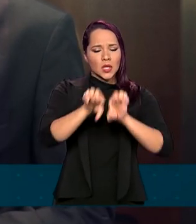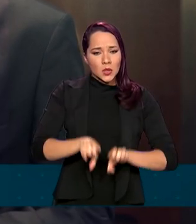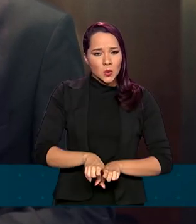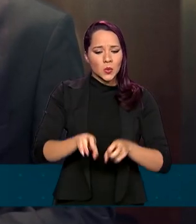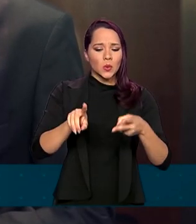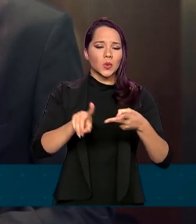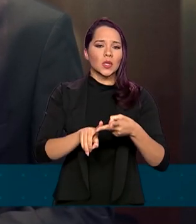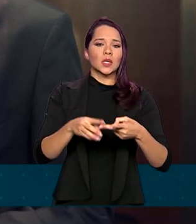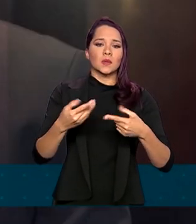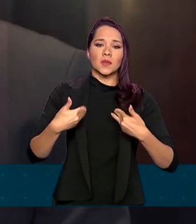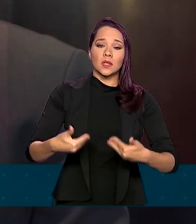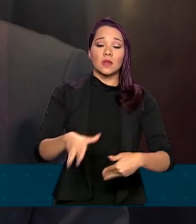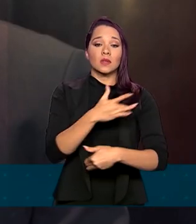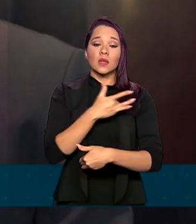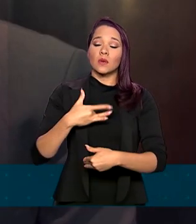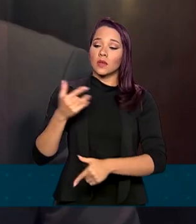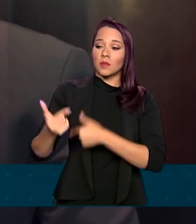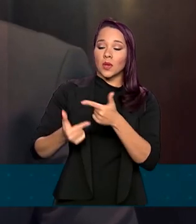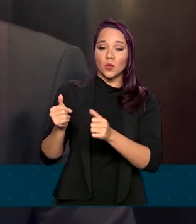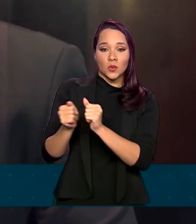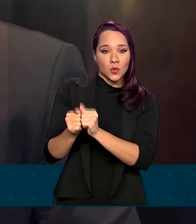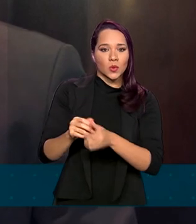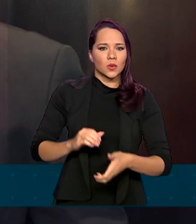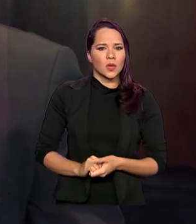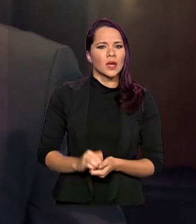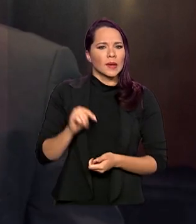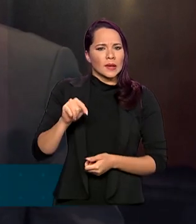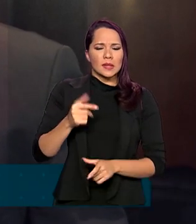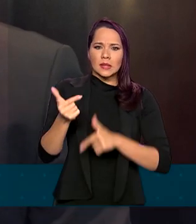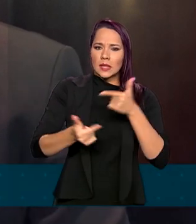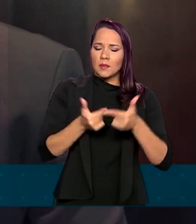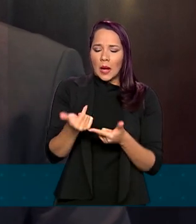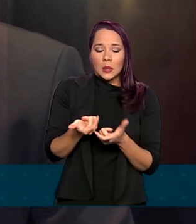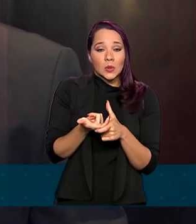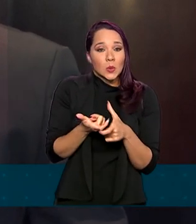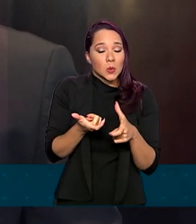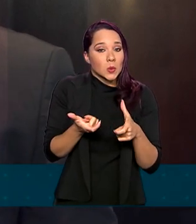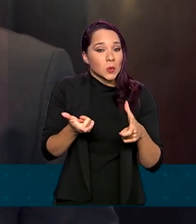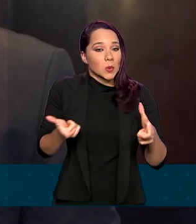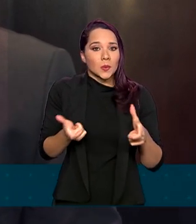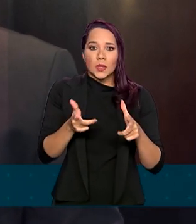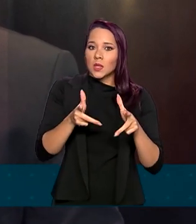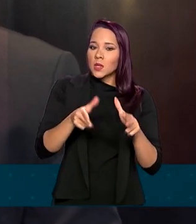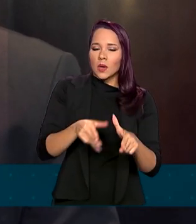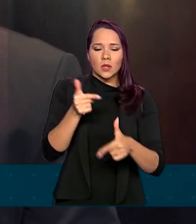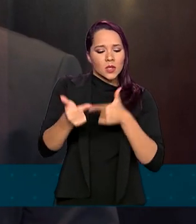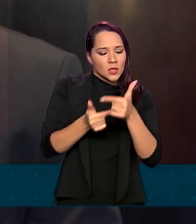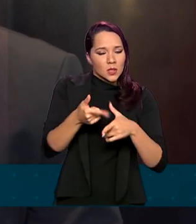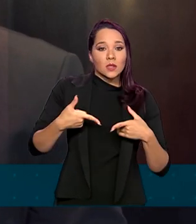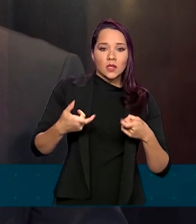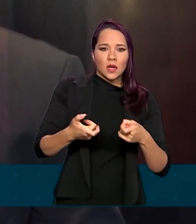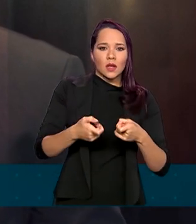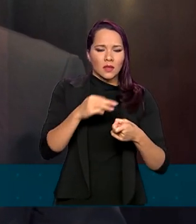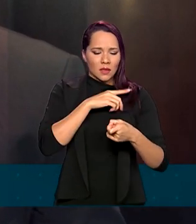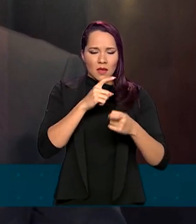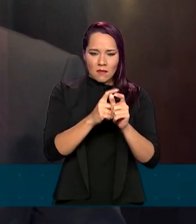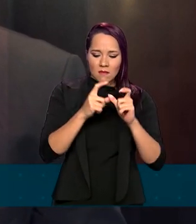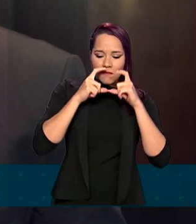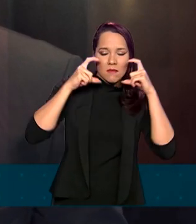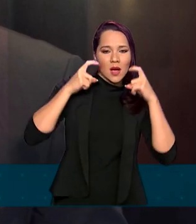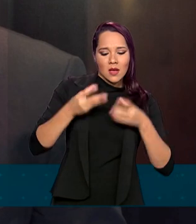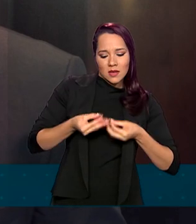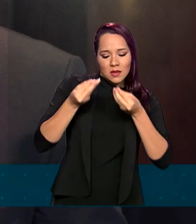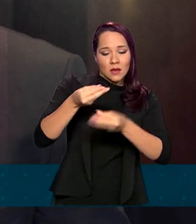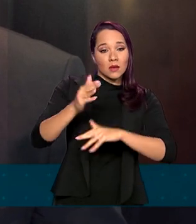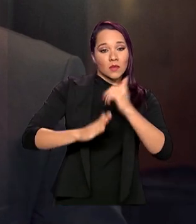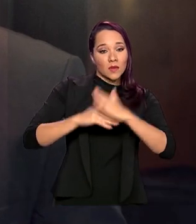atuando diretamente conosco. A operação de proporções gigantescas, uma verdadeira operação de guerra, trouxe máscaras para os profissionais de